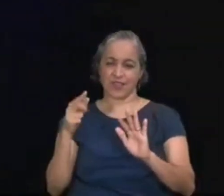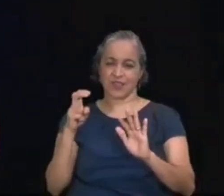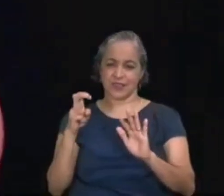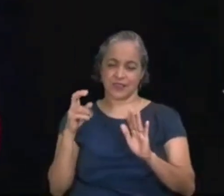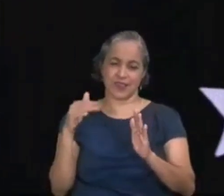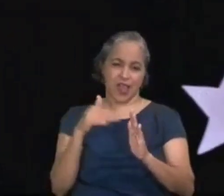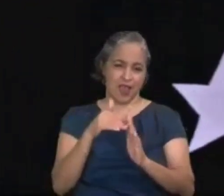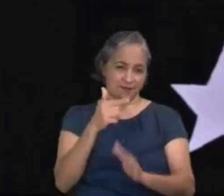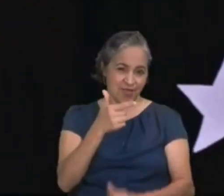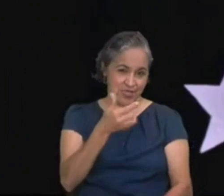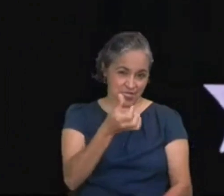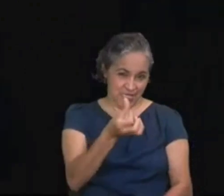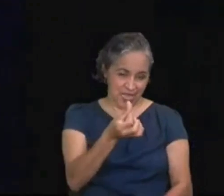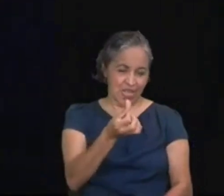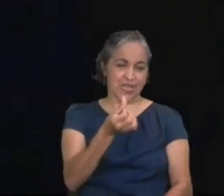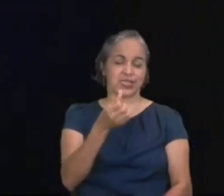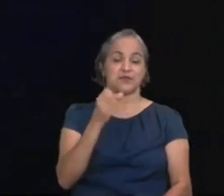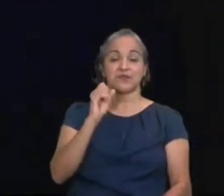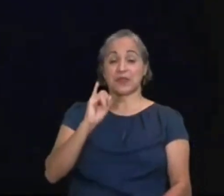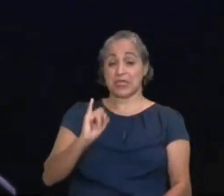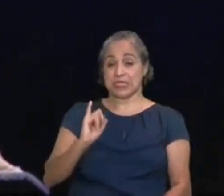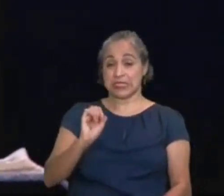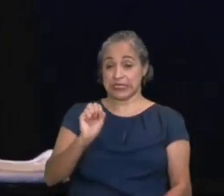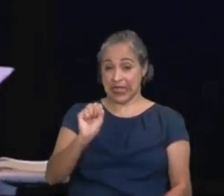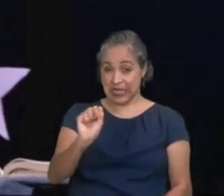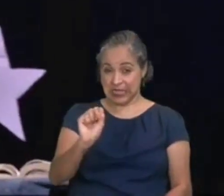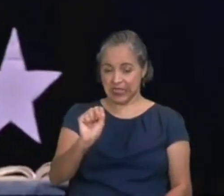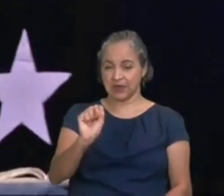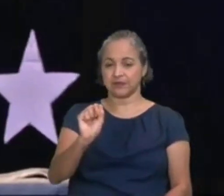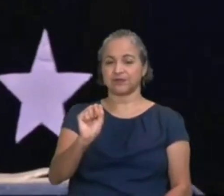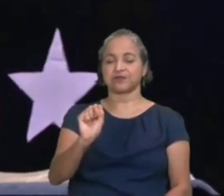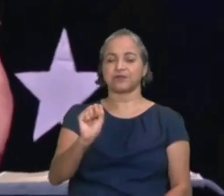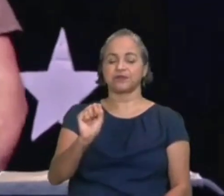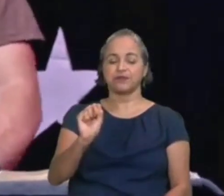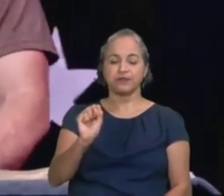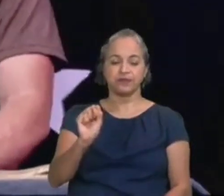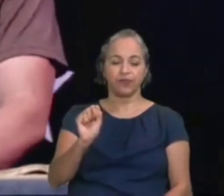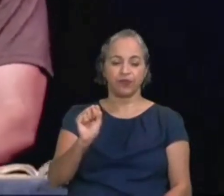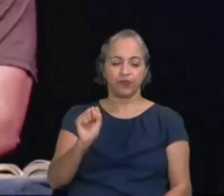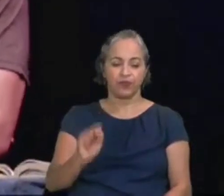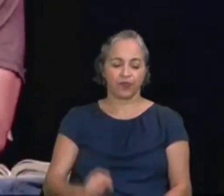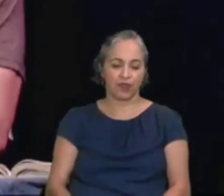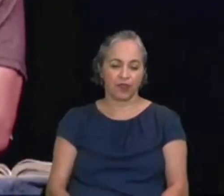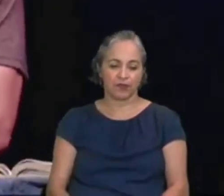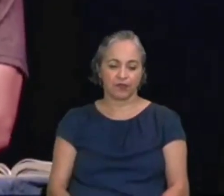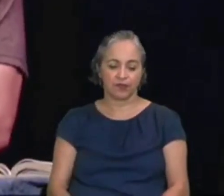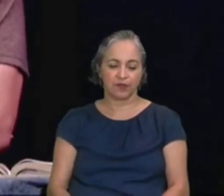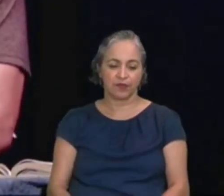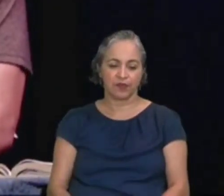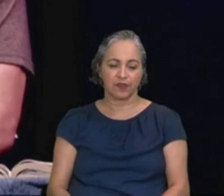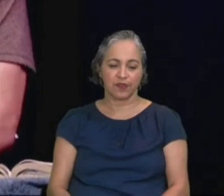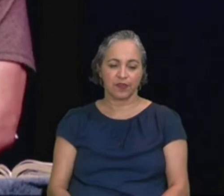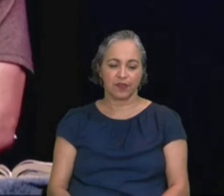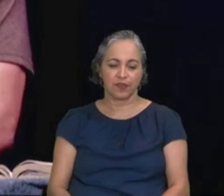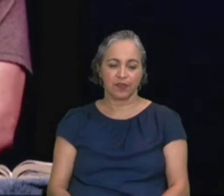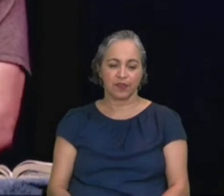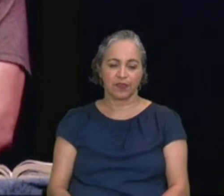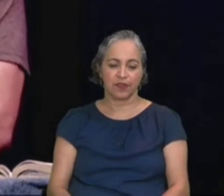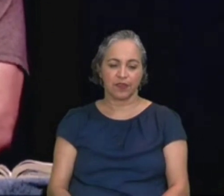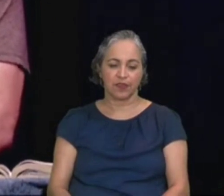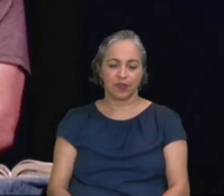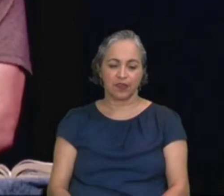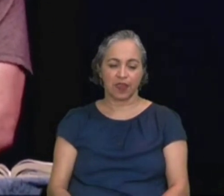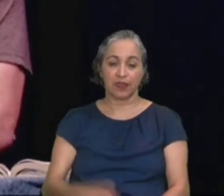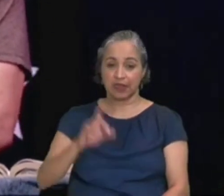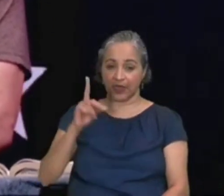Isaías, capítulo 40, do verso 25 a 26, a gente vai ler na tela, diz assim, com quem vocês me